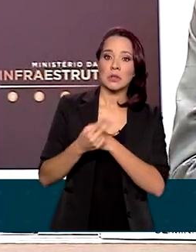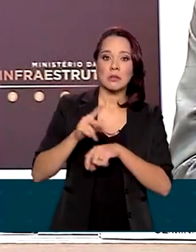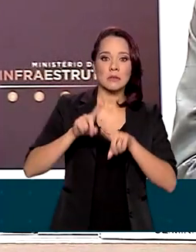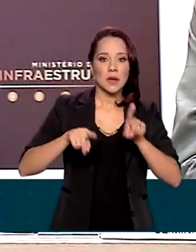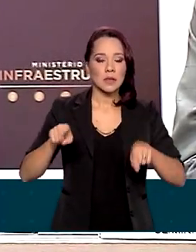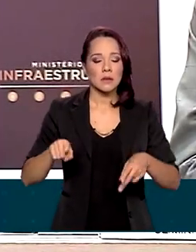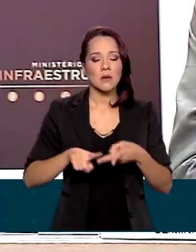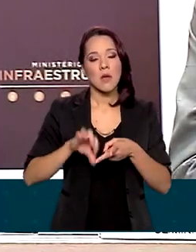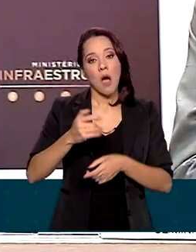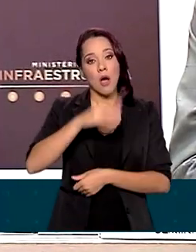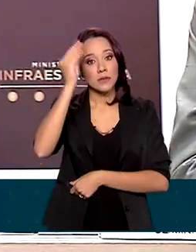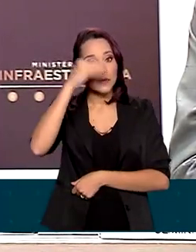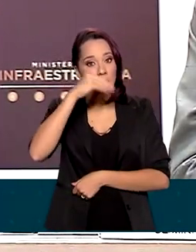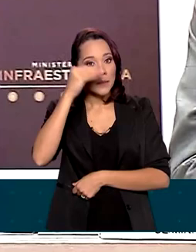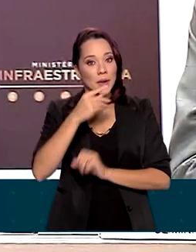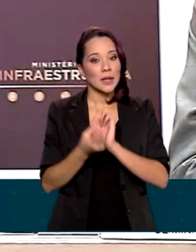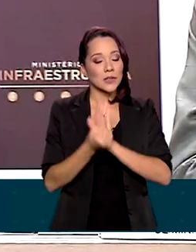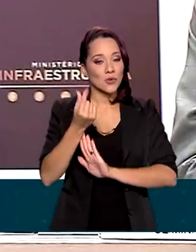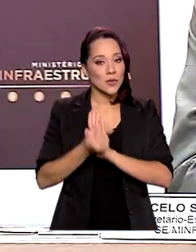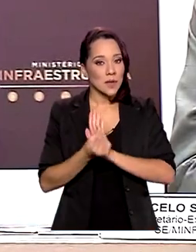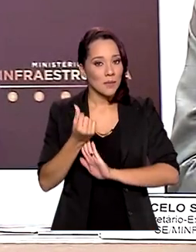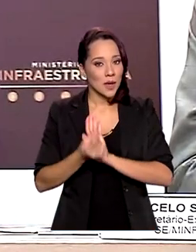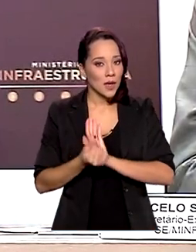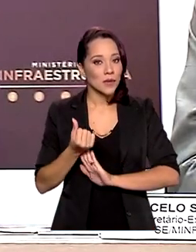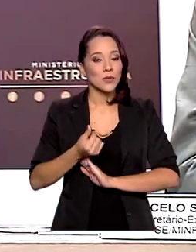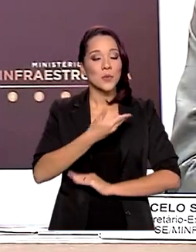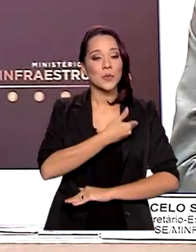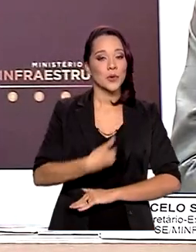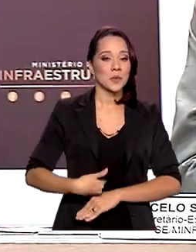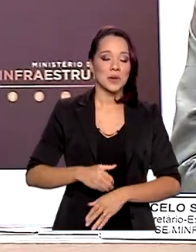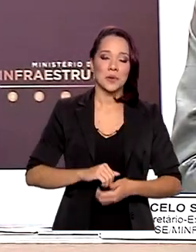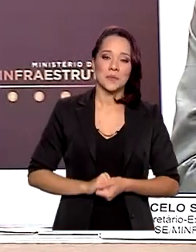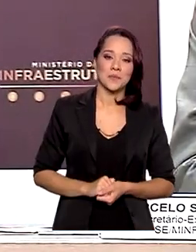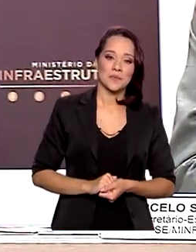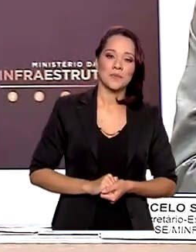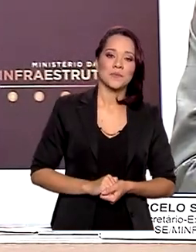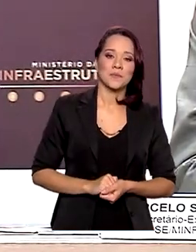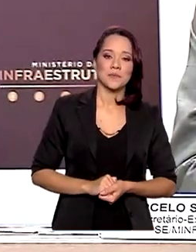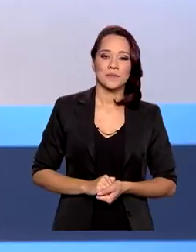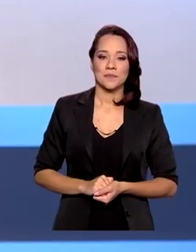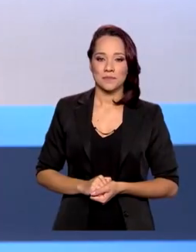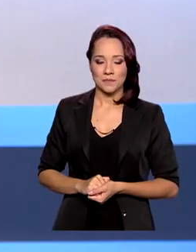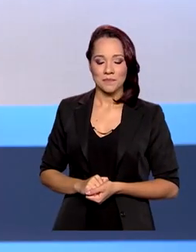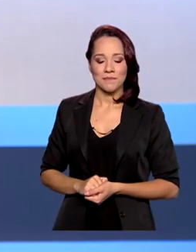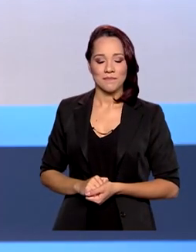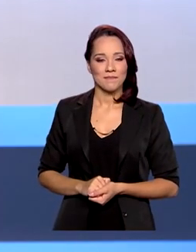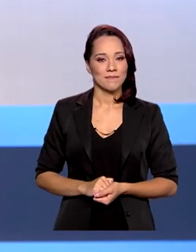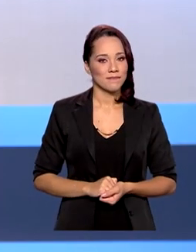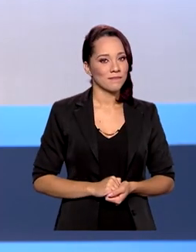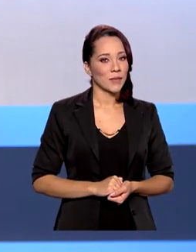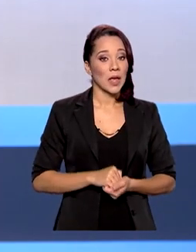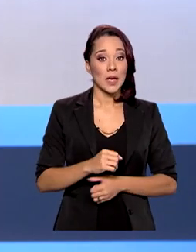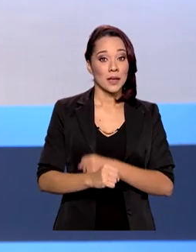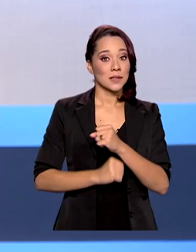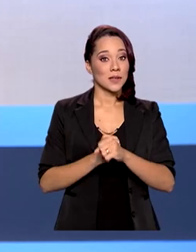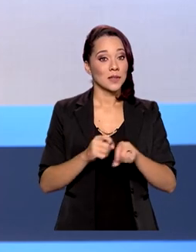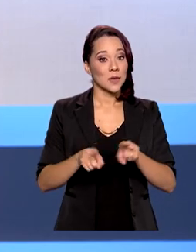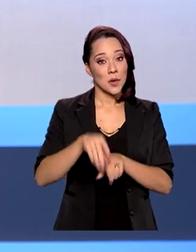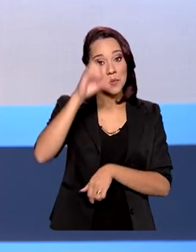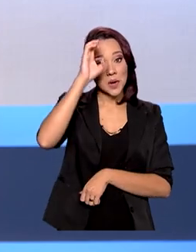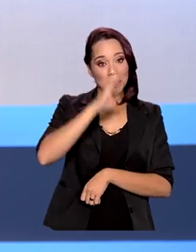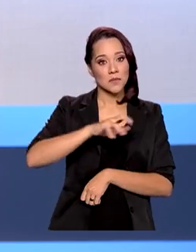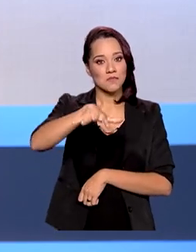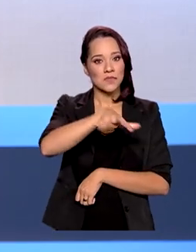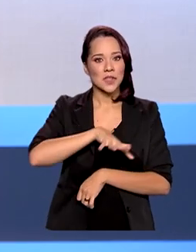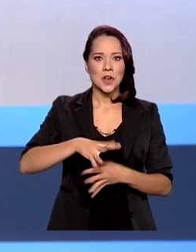ou das vulnerabilidades do orçamento público, do orçamento geral da União. E esse ano também, o Brasil foi